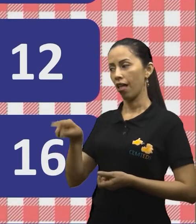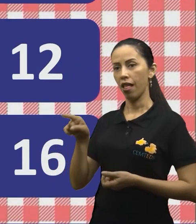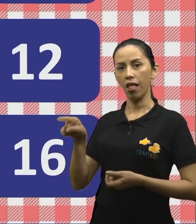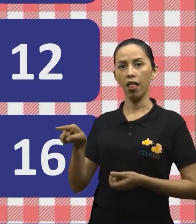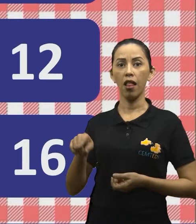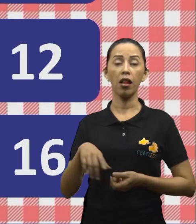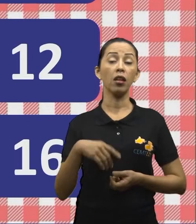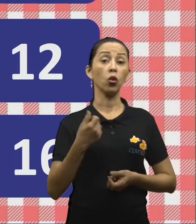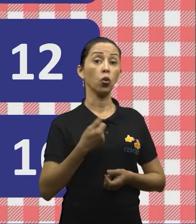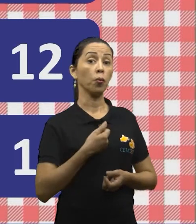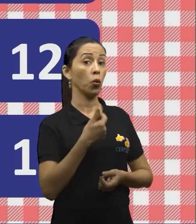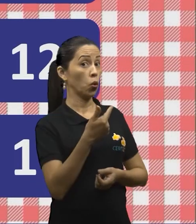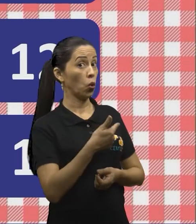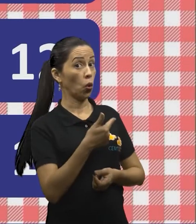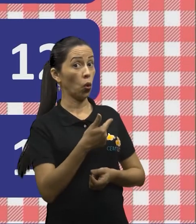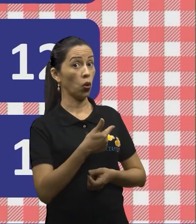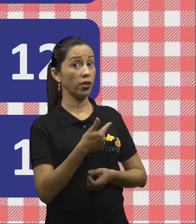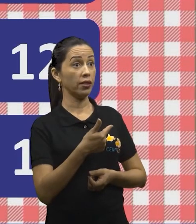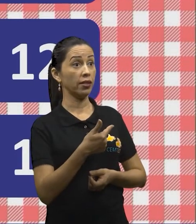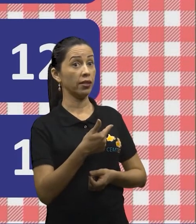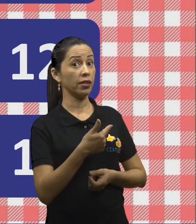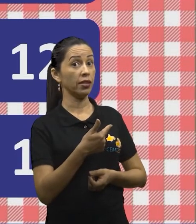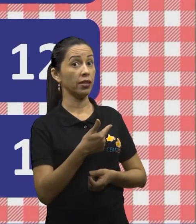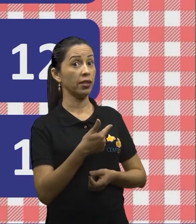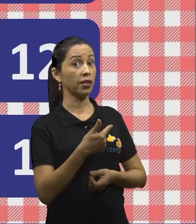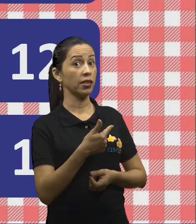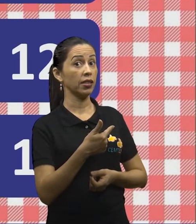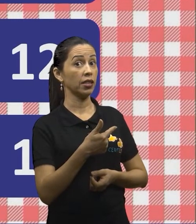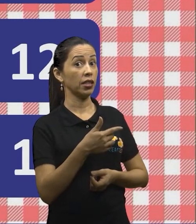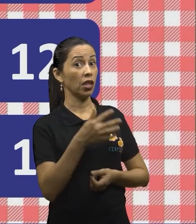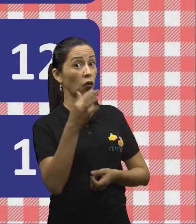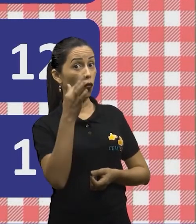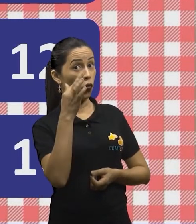Frutos ricos em vitamina A. Esse eu sei! 9.